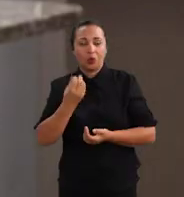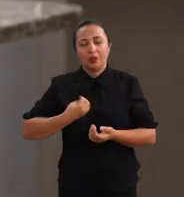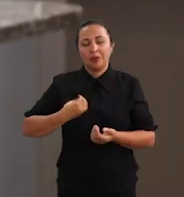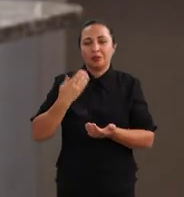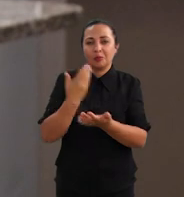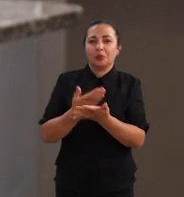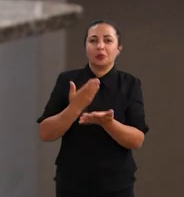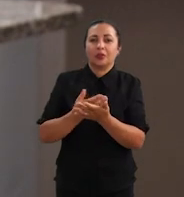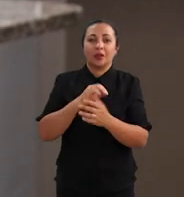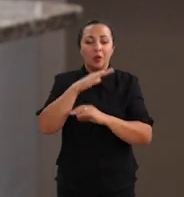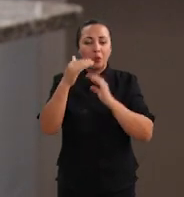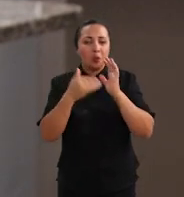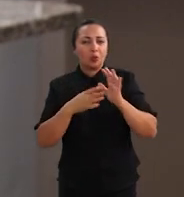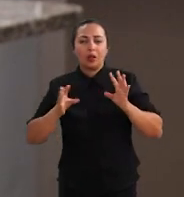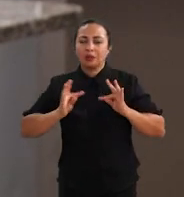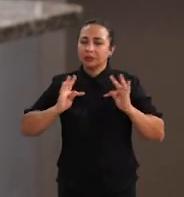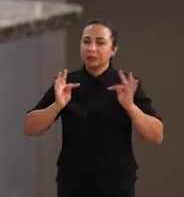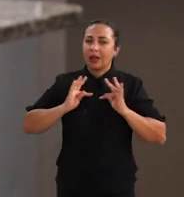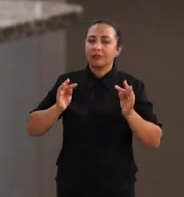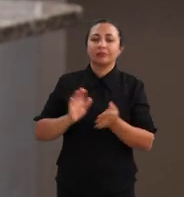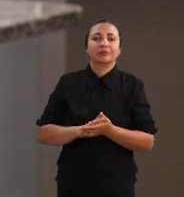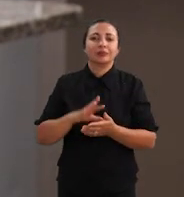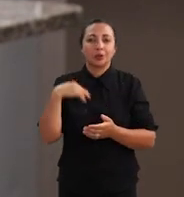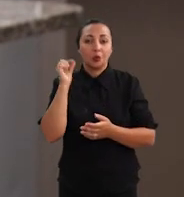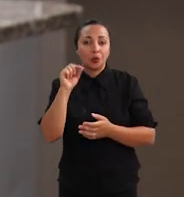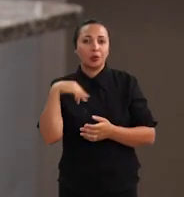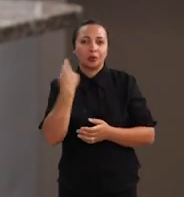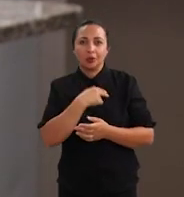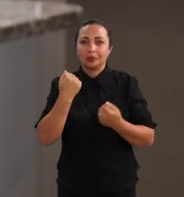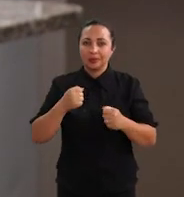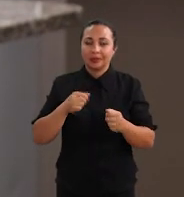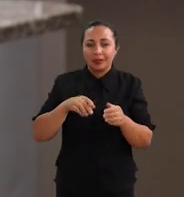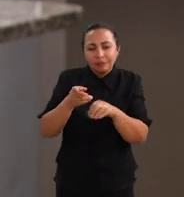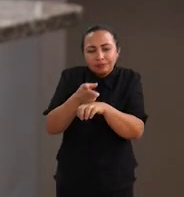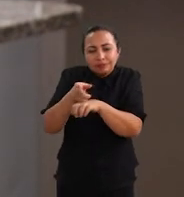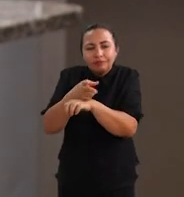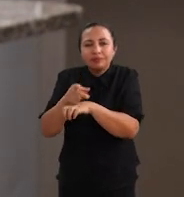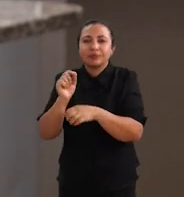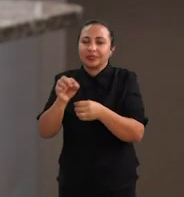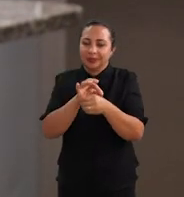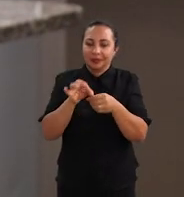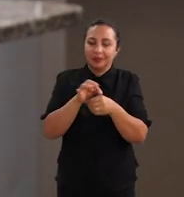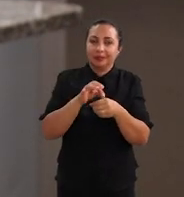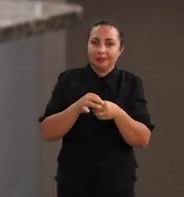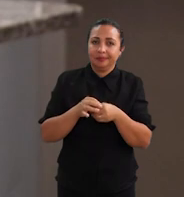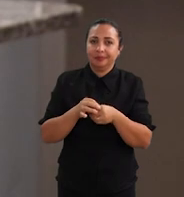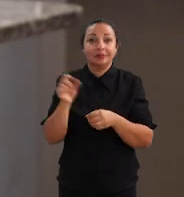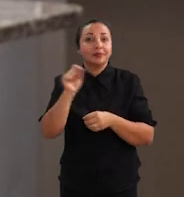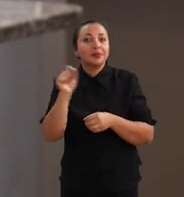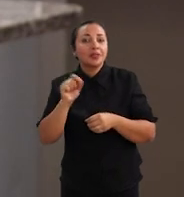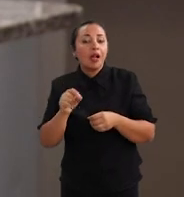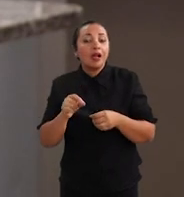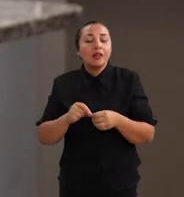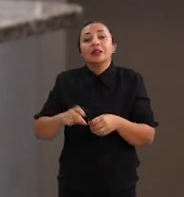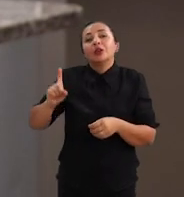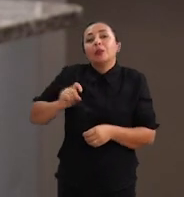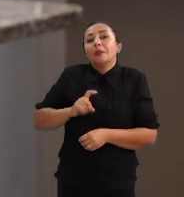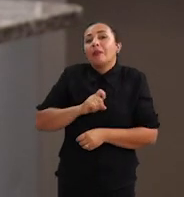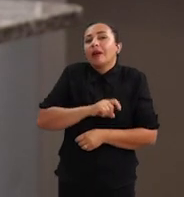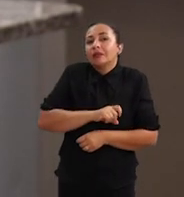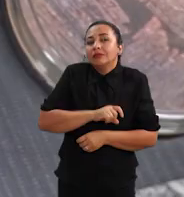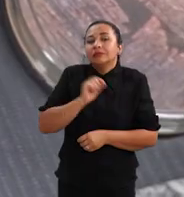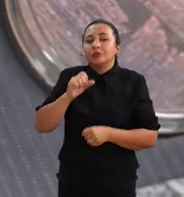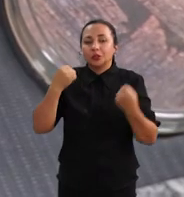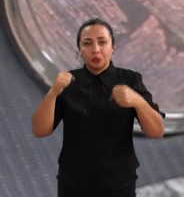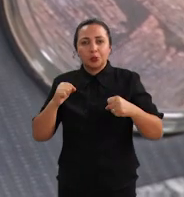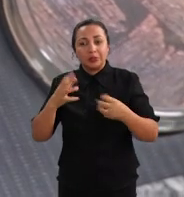É isso que nós estamos estudando com todas as técnicas e é o que nós pretendemos explorar desses micro-organismos. Então, quem são